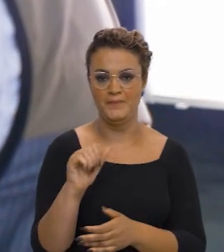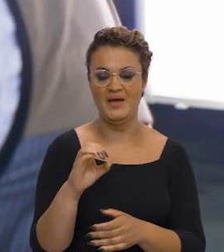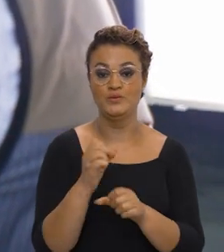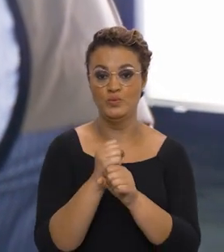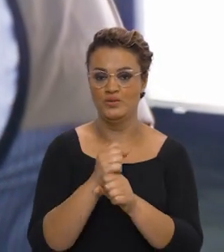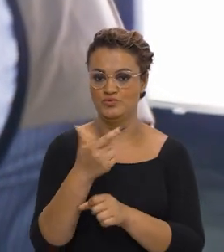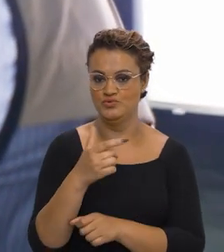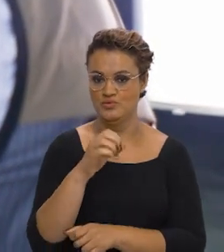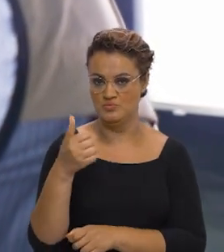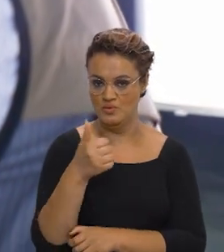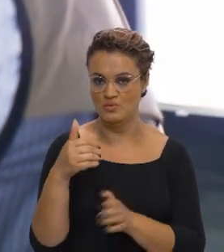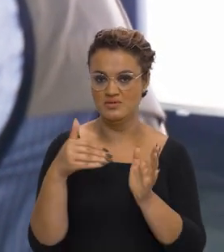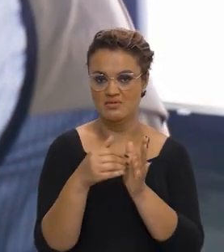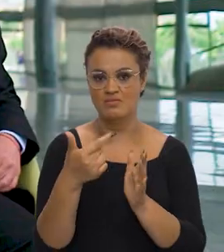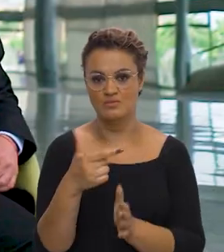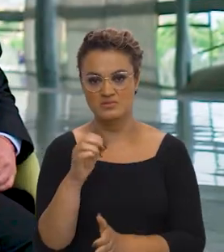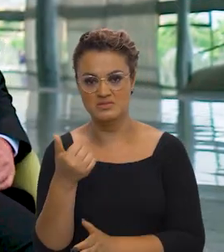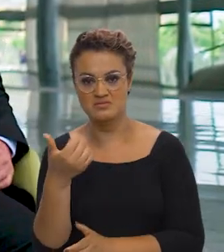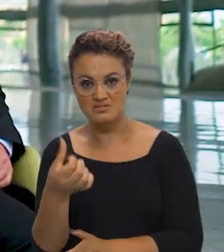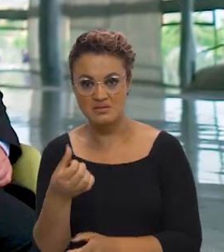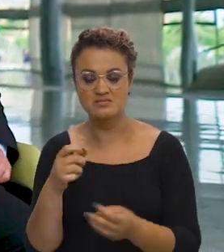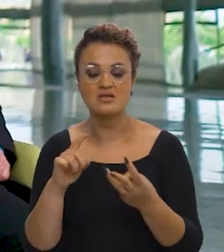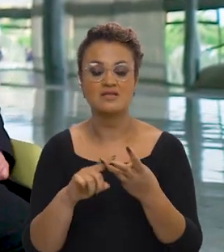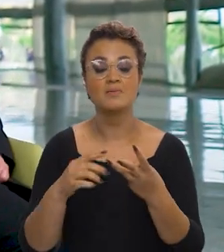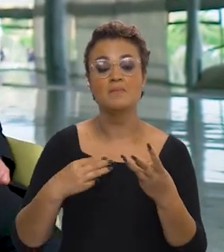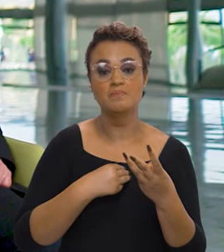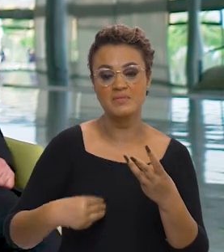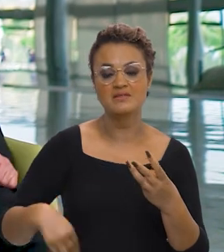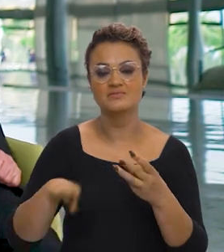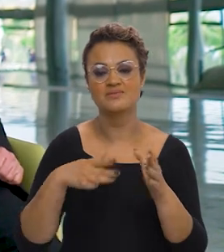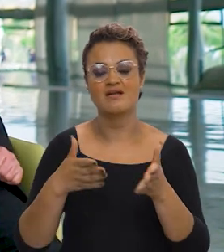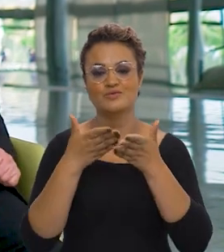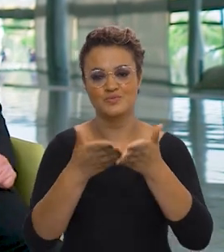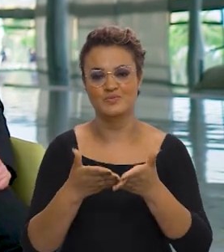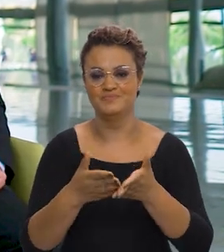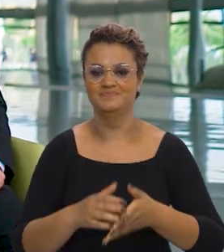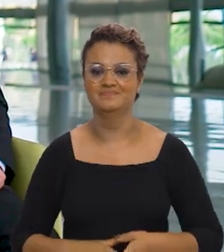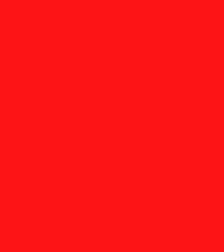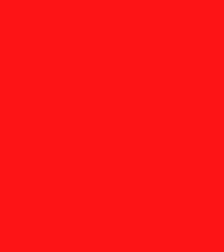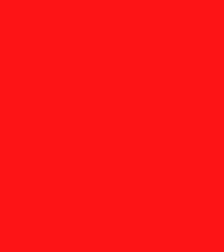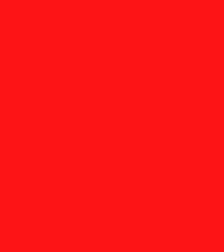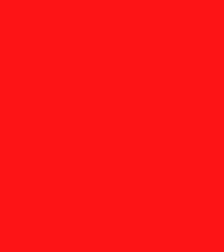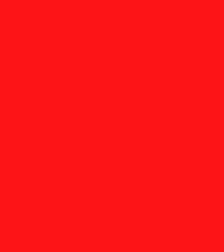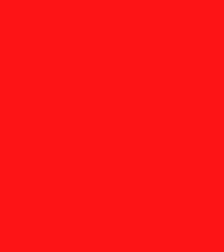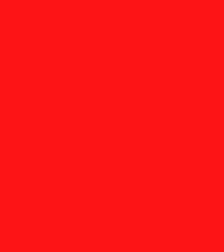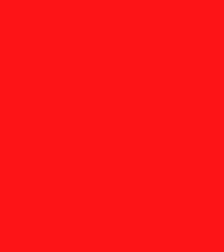Crescimento de 2011 a 2016 e ministro dos Portos.